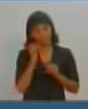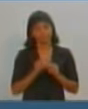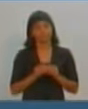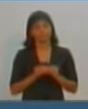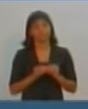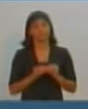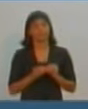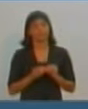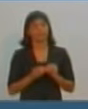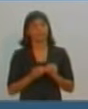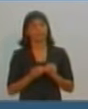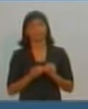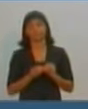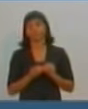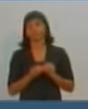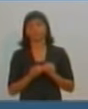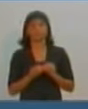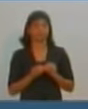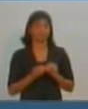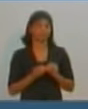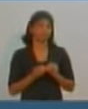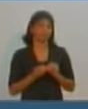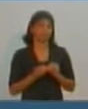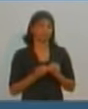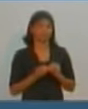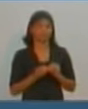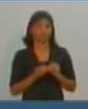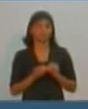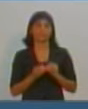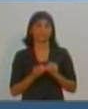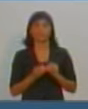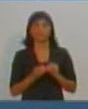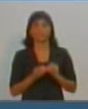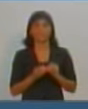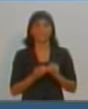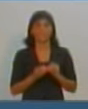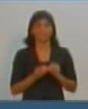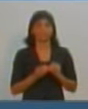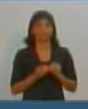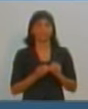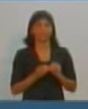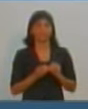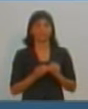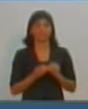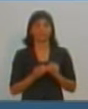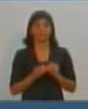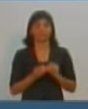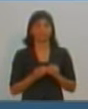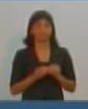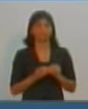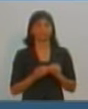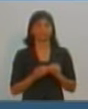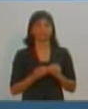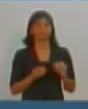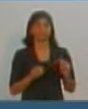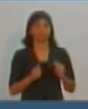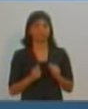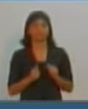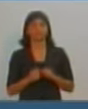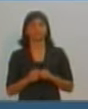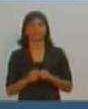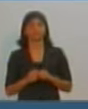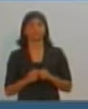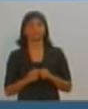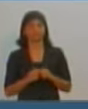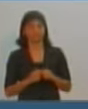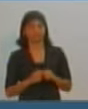candidatos à Prefeitura de Presidente Prudente. Lembrando que esse debate, que é o único da TV do Oeste Paulista, também é transmitido pelo portal de